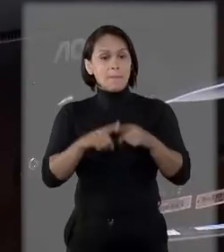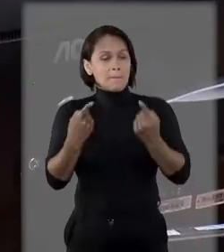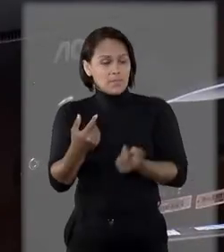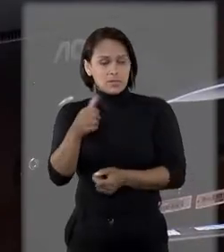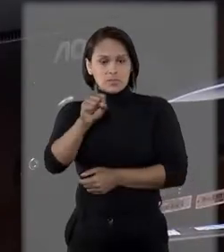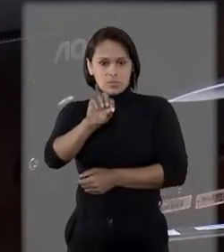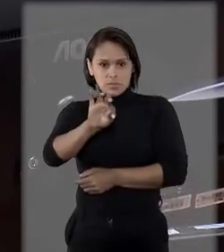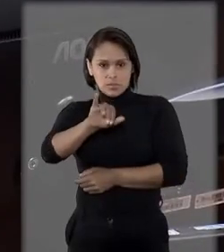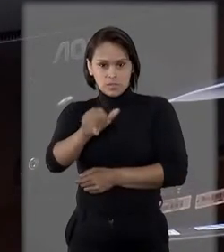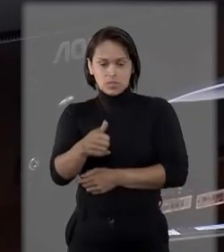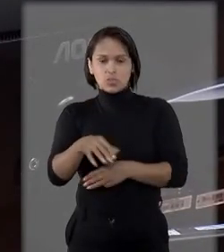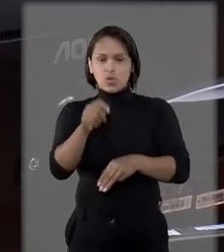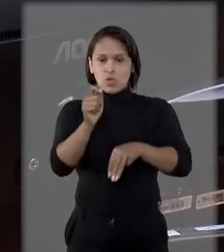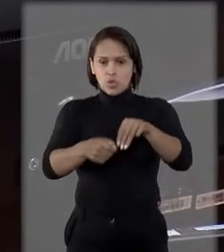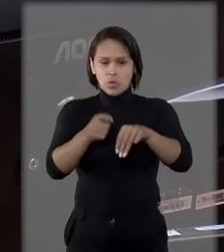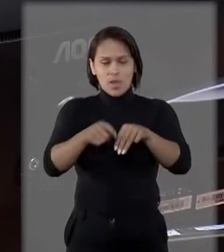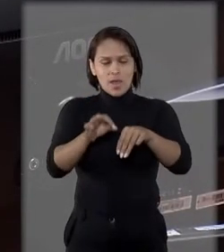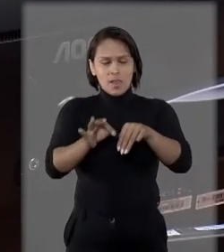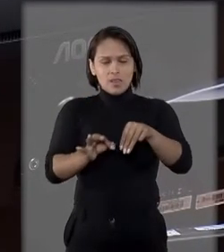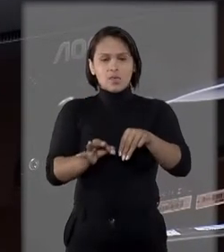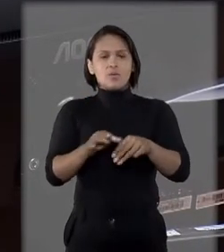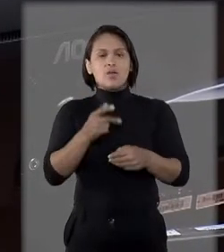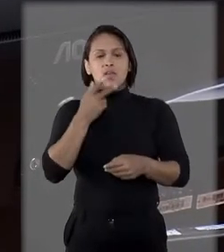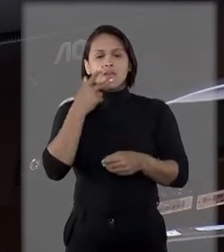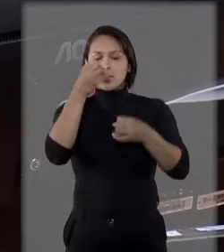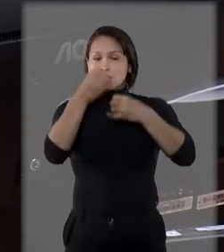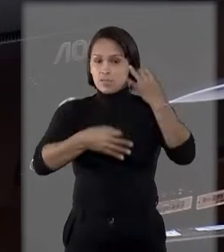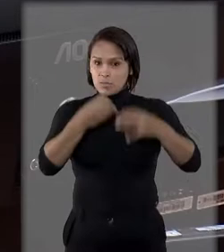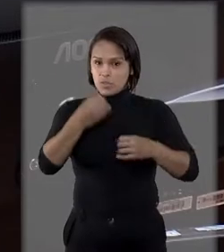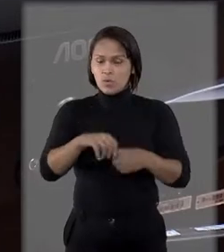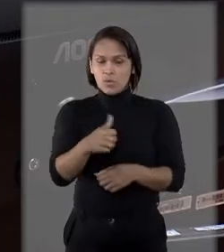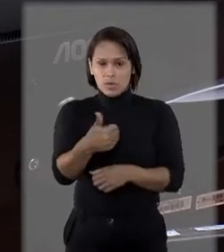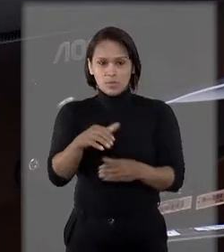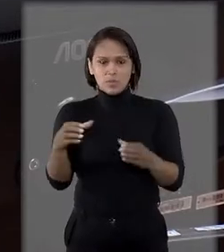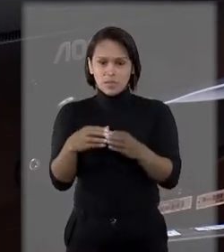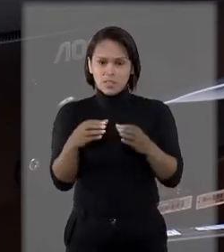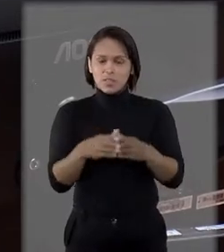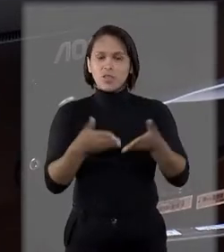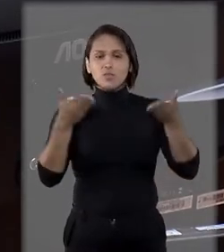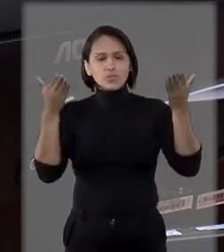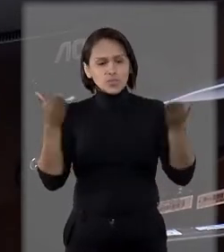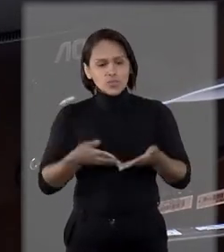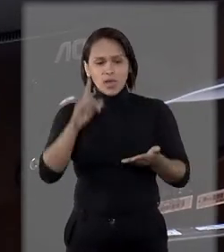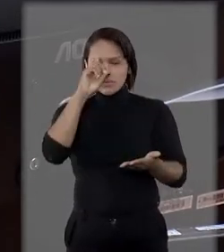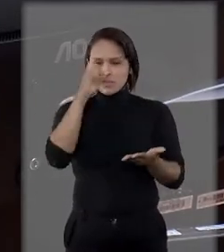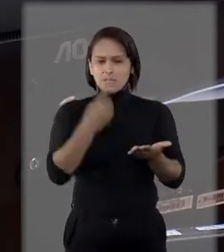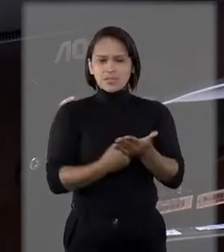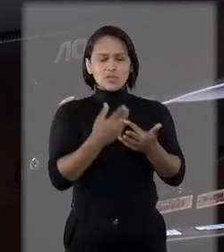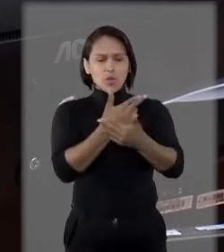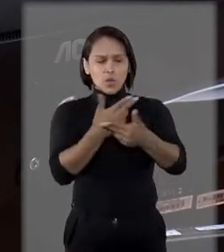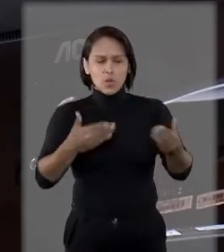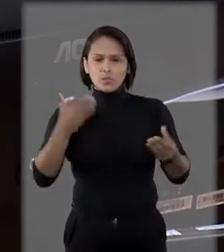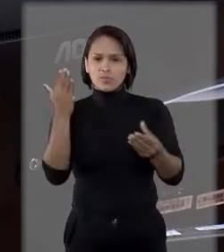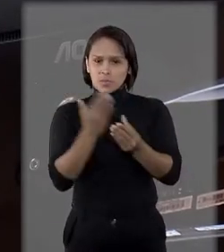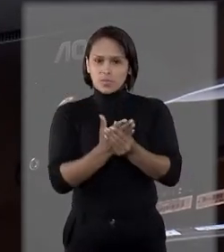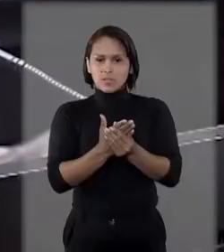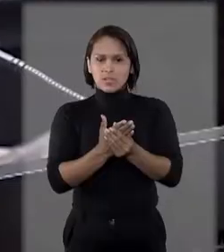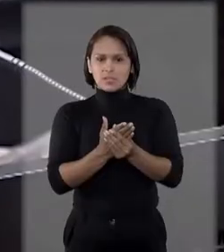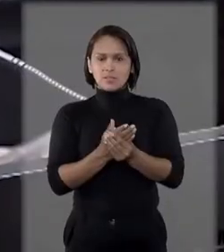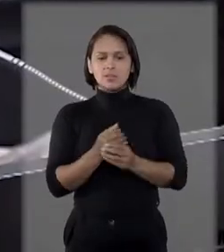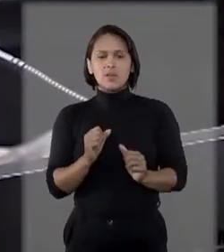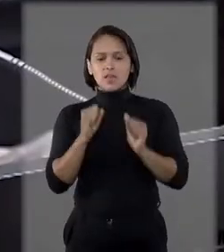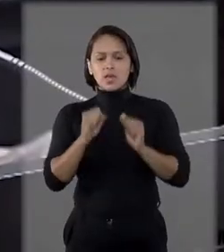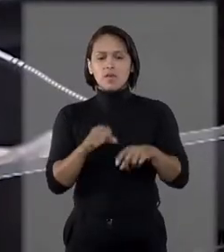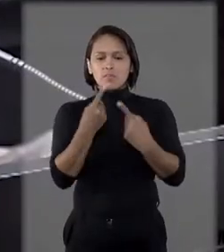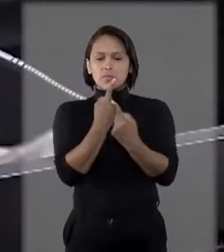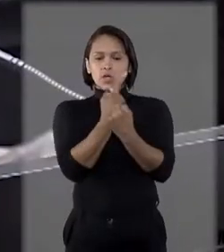Mas no STJ, o relator, ministro Herman Benjamin, lembrou que a primeira sessão do tribunal já decidiu, em outros casos, que a demanda